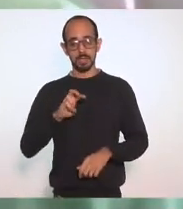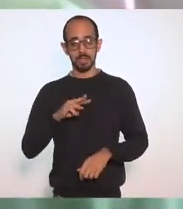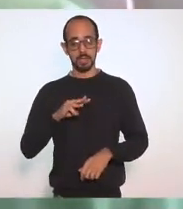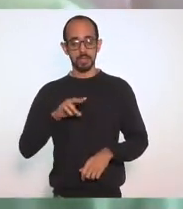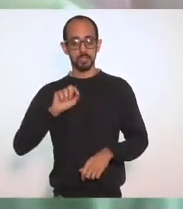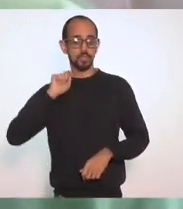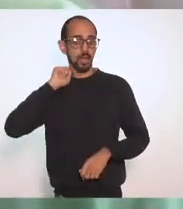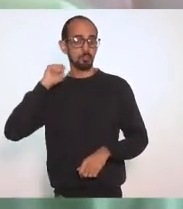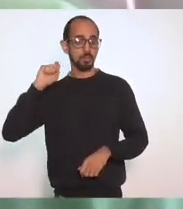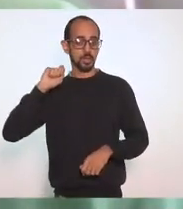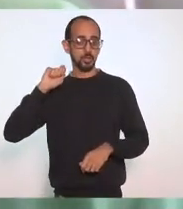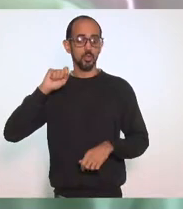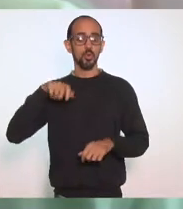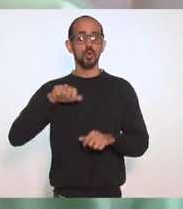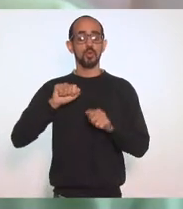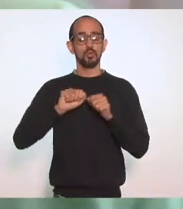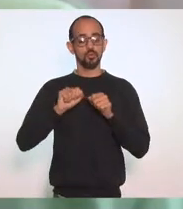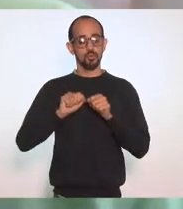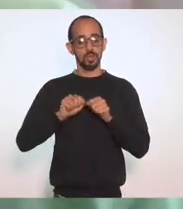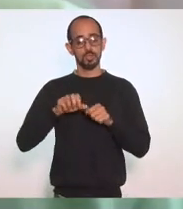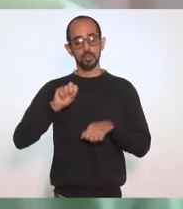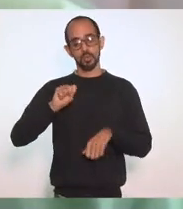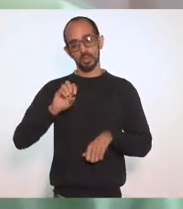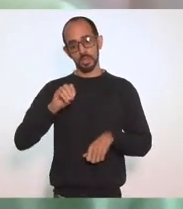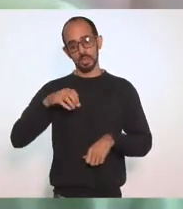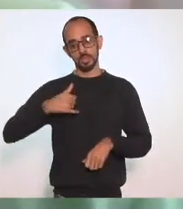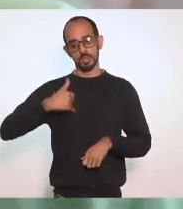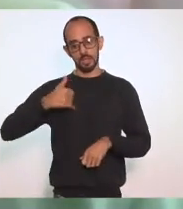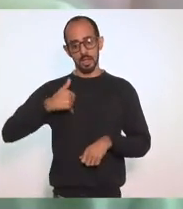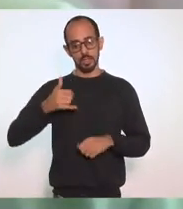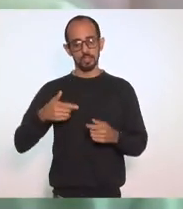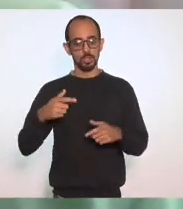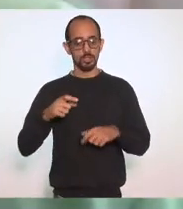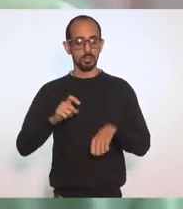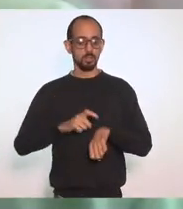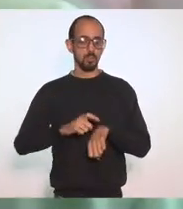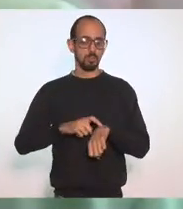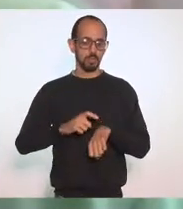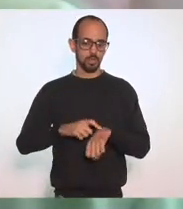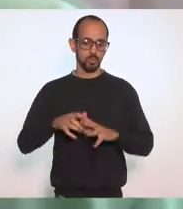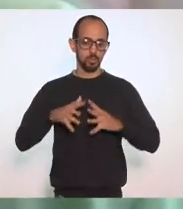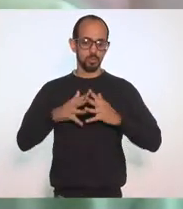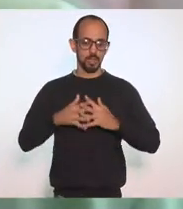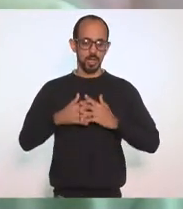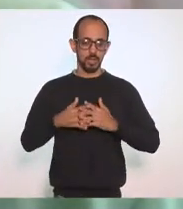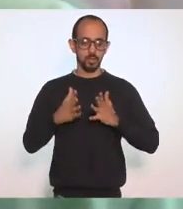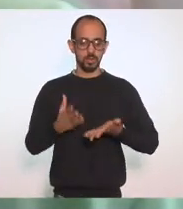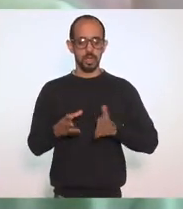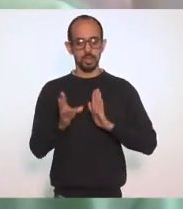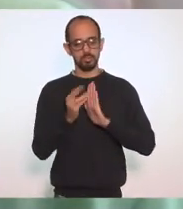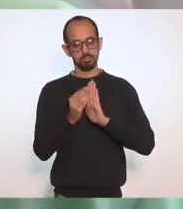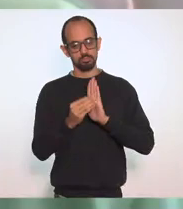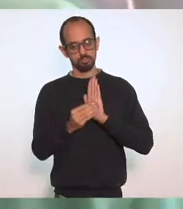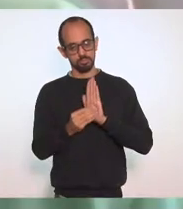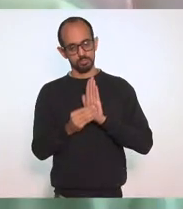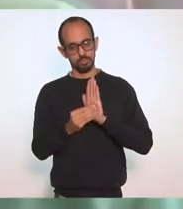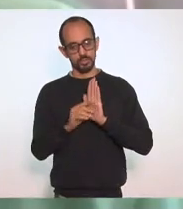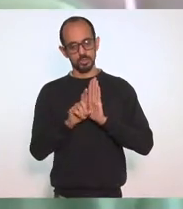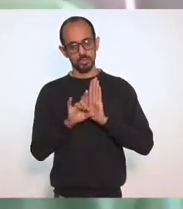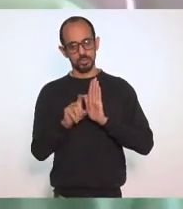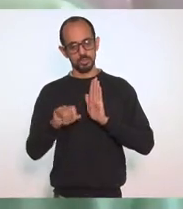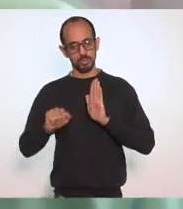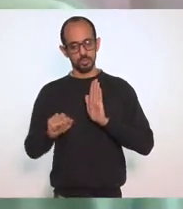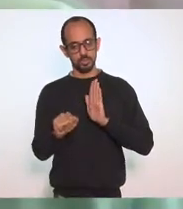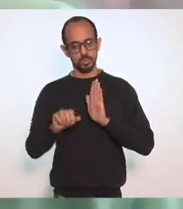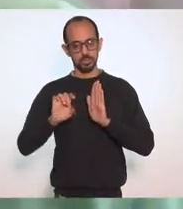fez 80 anos também Nesse momento Tão conturbado Eu quero deixar registrado Aqui essas datas Tão especiais